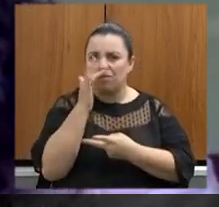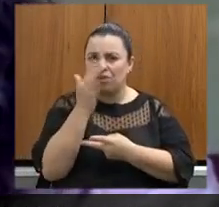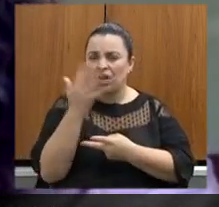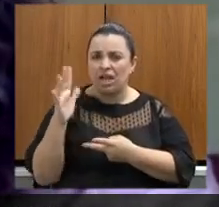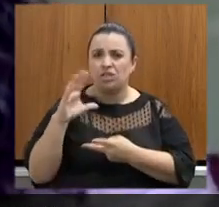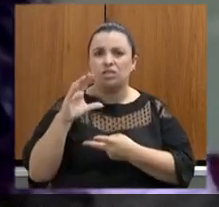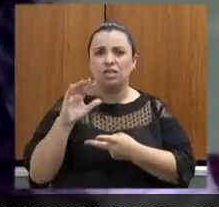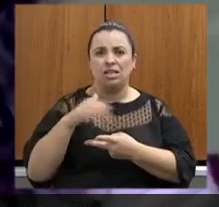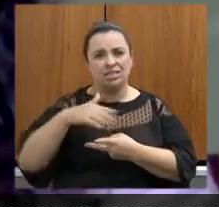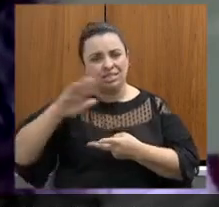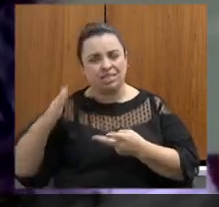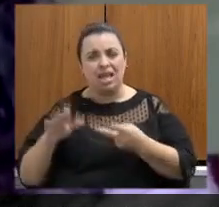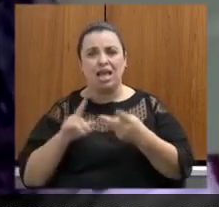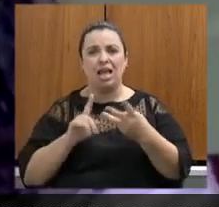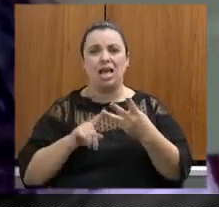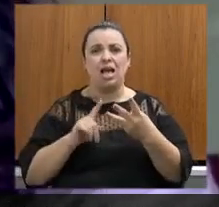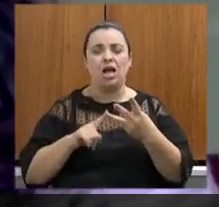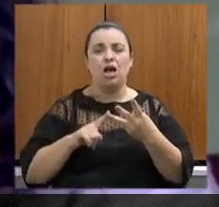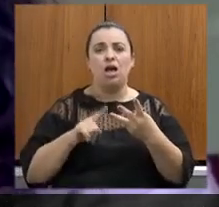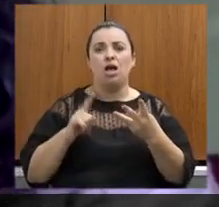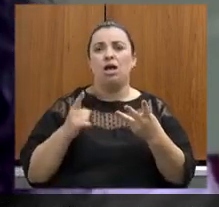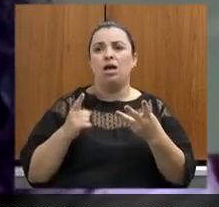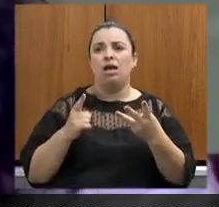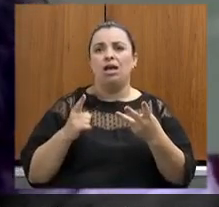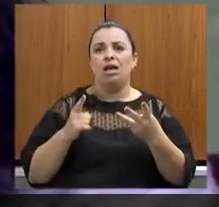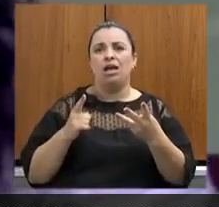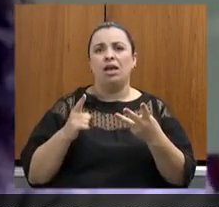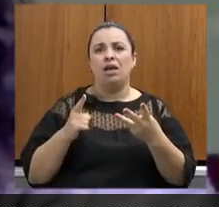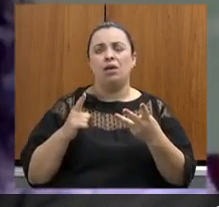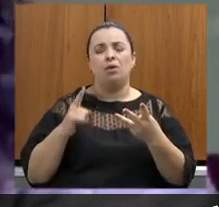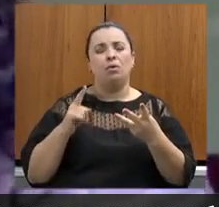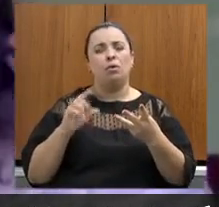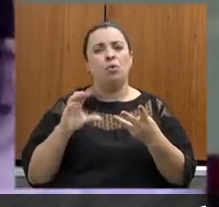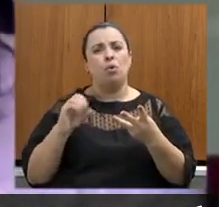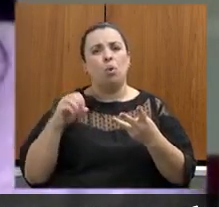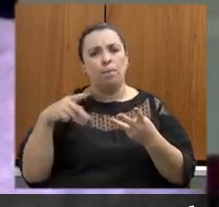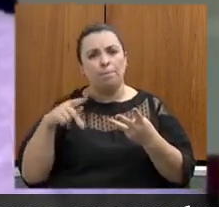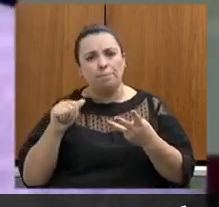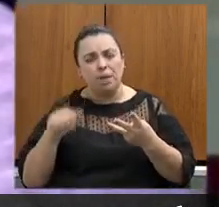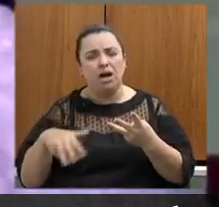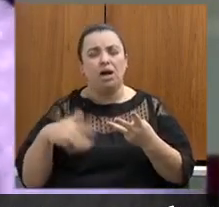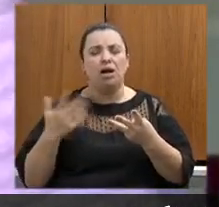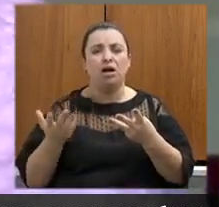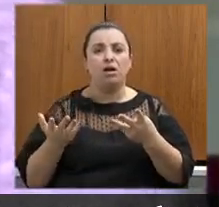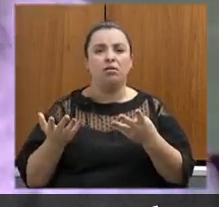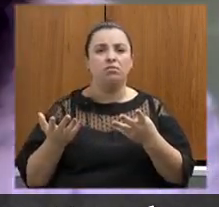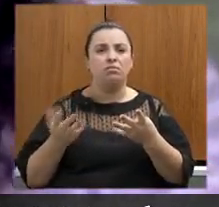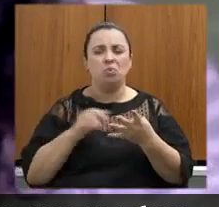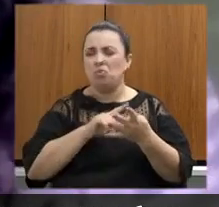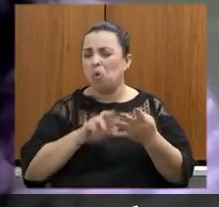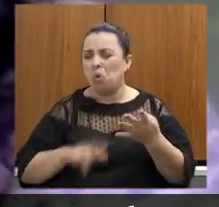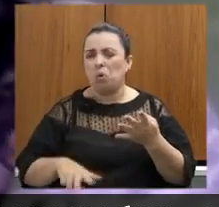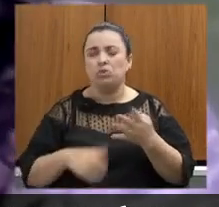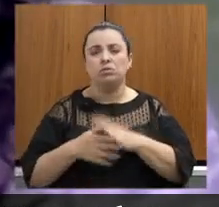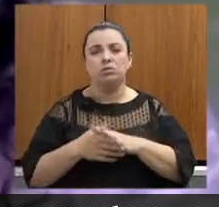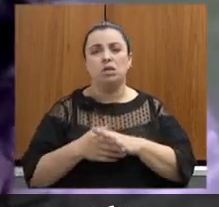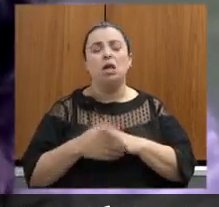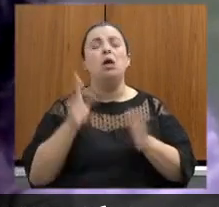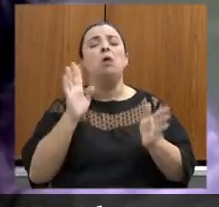Copan do dia 30 poderia perguntar por exemplo porque a Semade